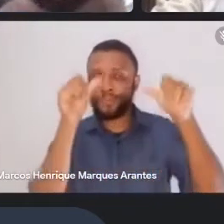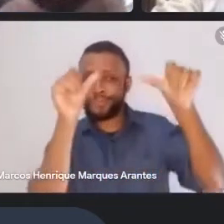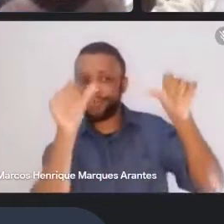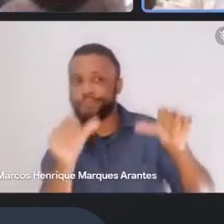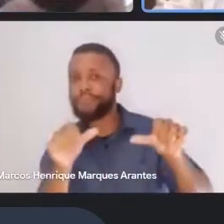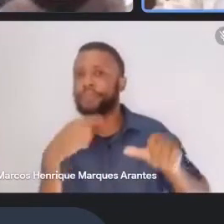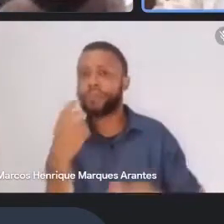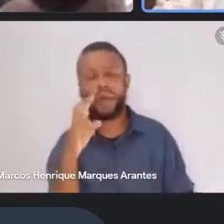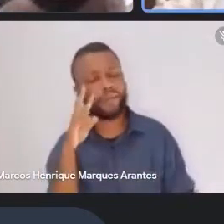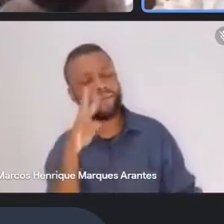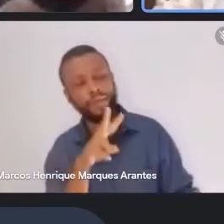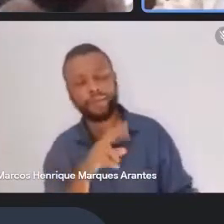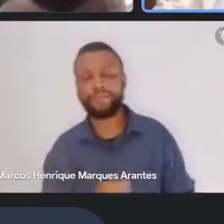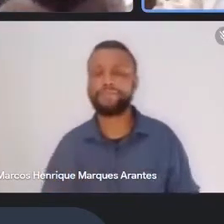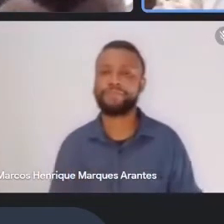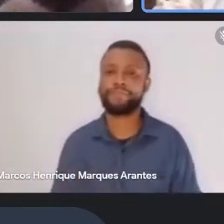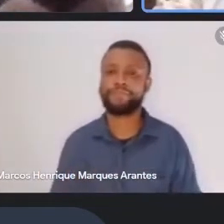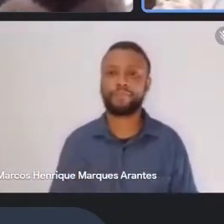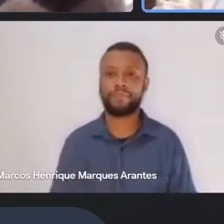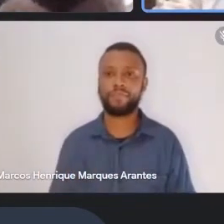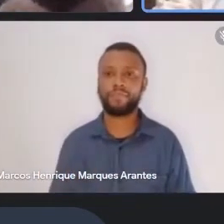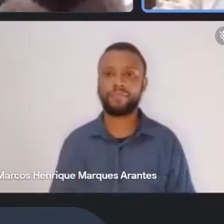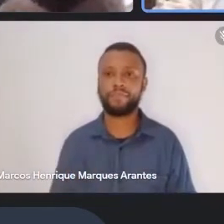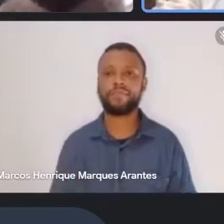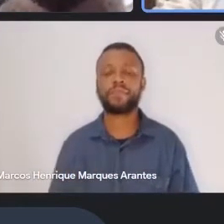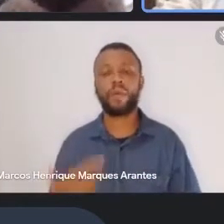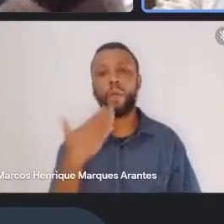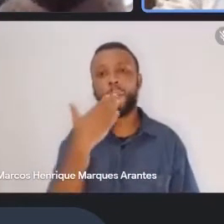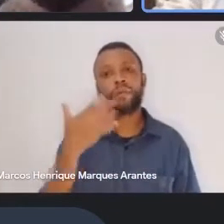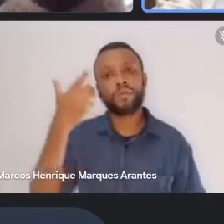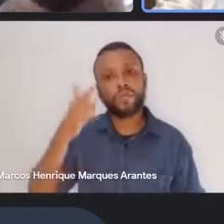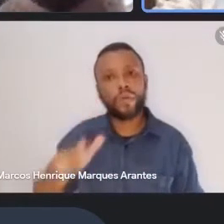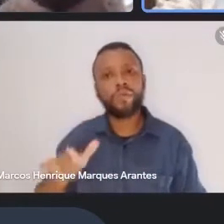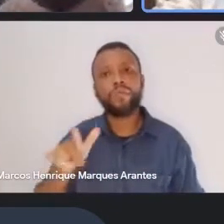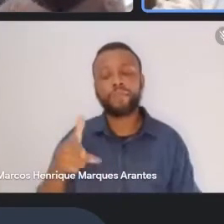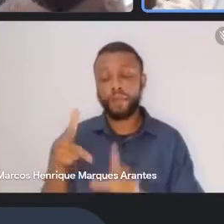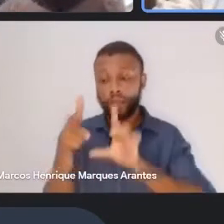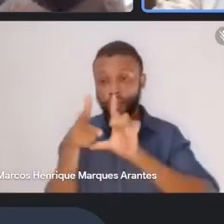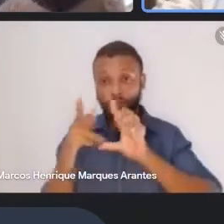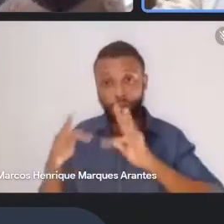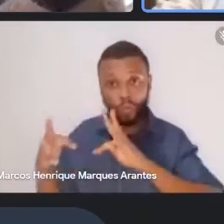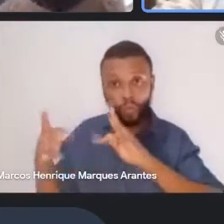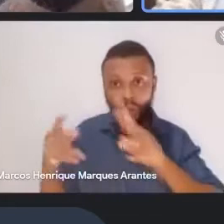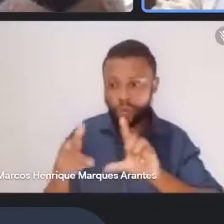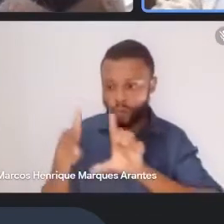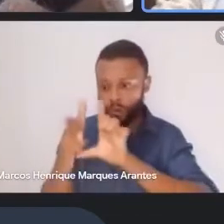Só peço de novo que noito desligar a câmera, o som, o som, o som.